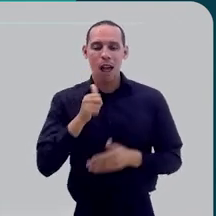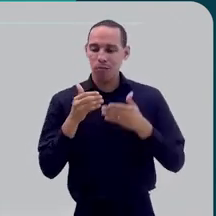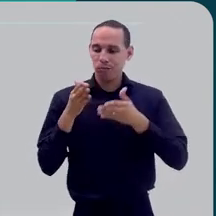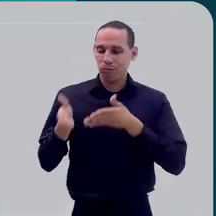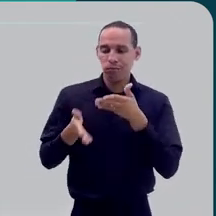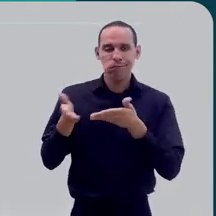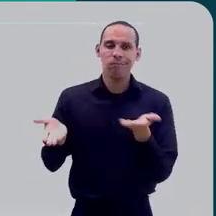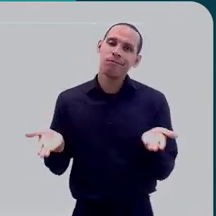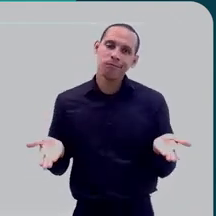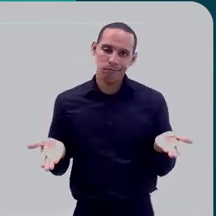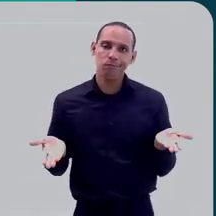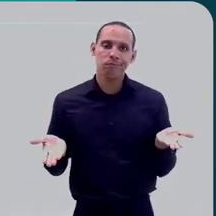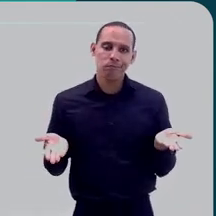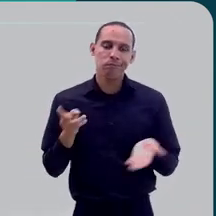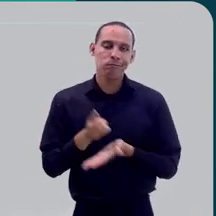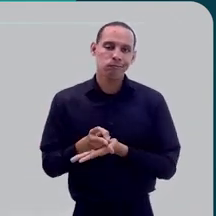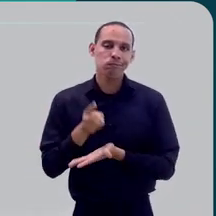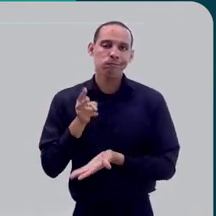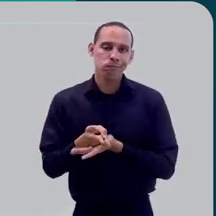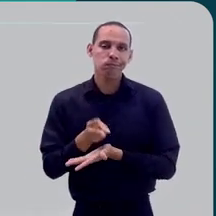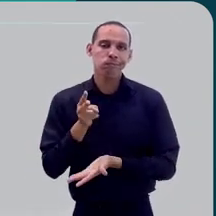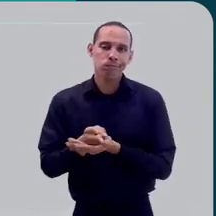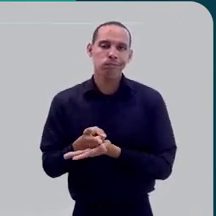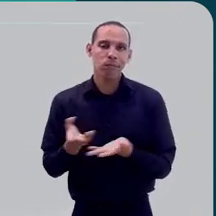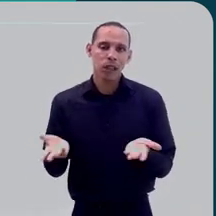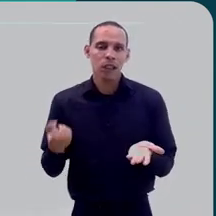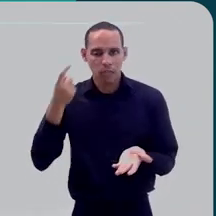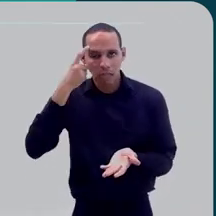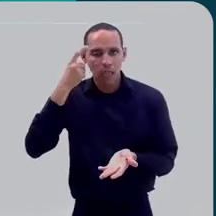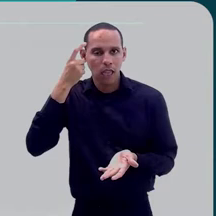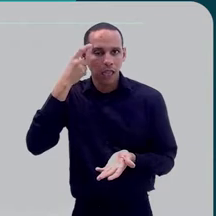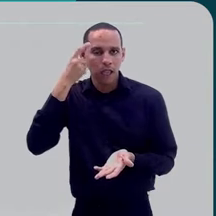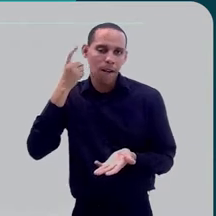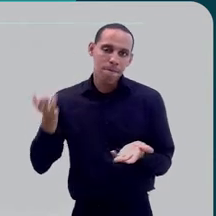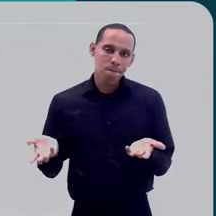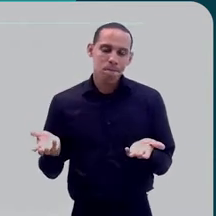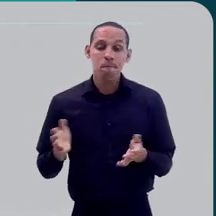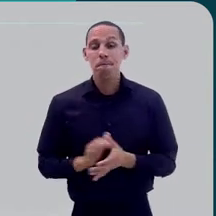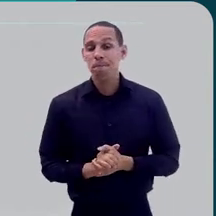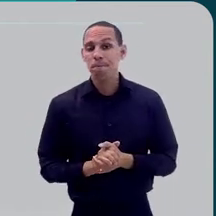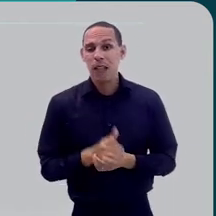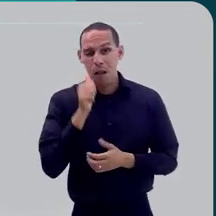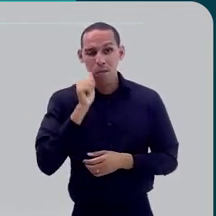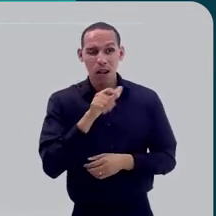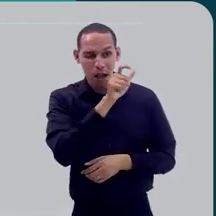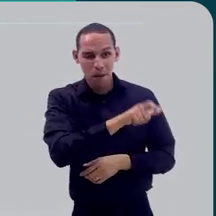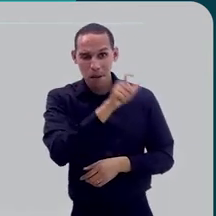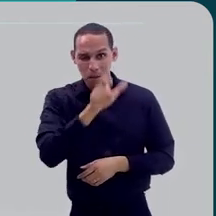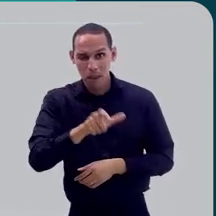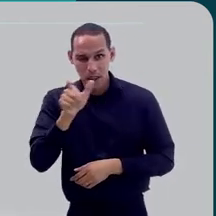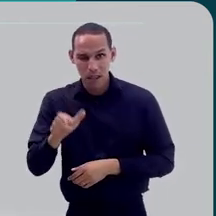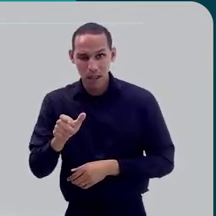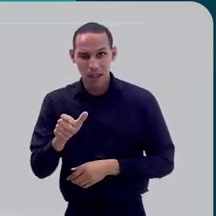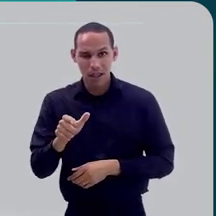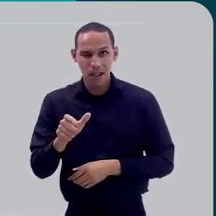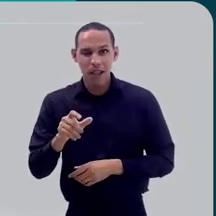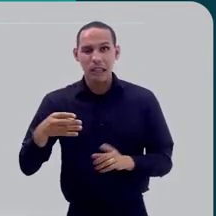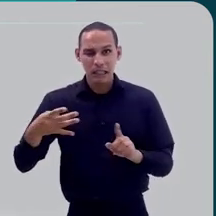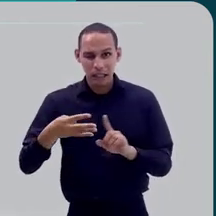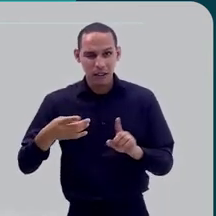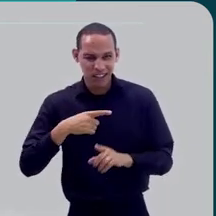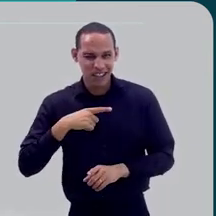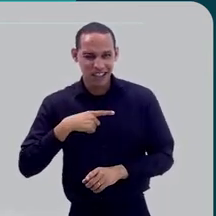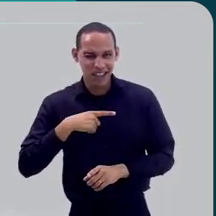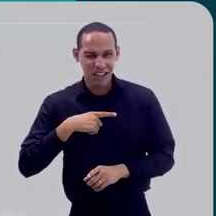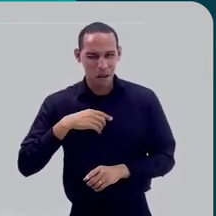que os filhos é responsabilidade da mulher. Infelizmente, ainda existe esse pensamento. Essas mulheres estão